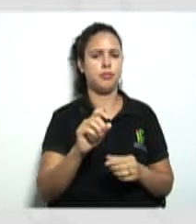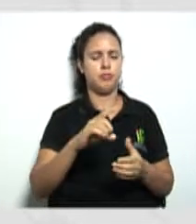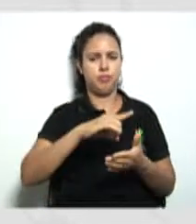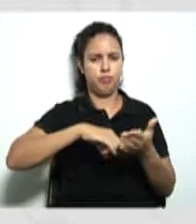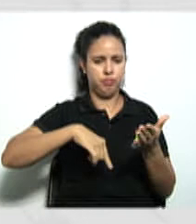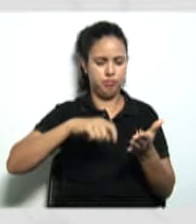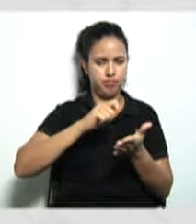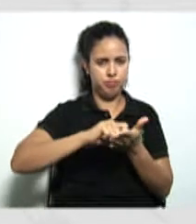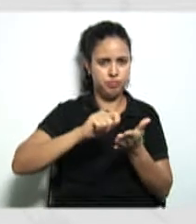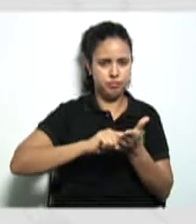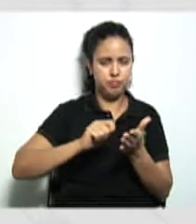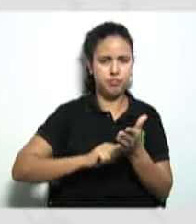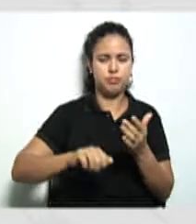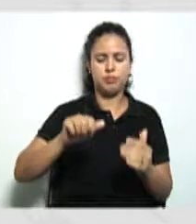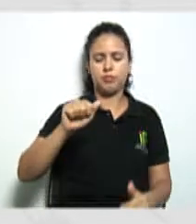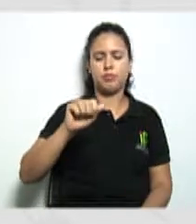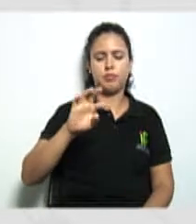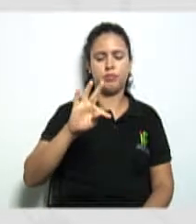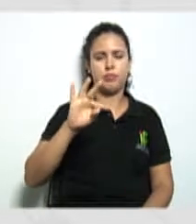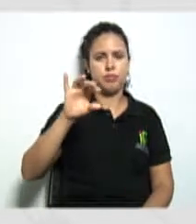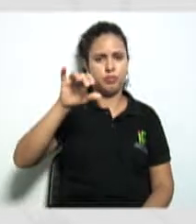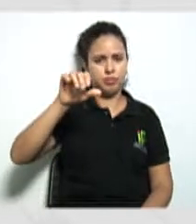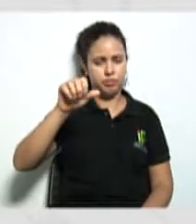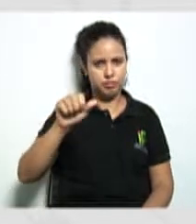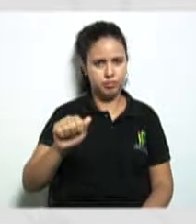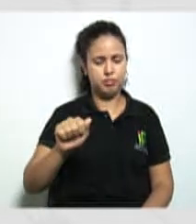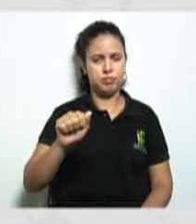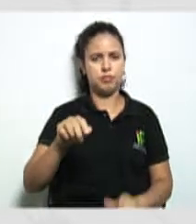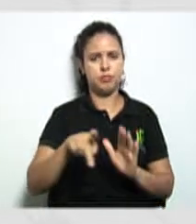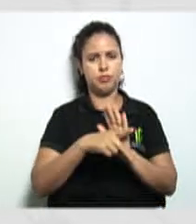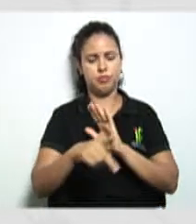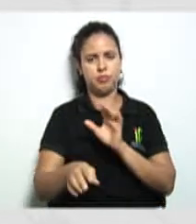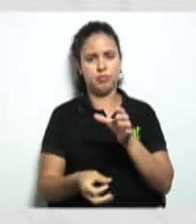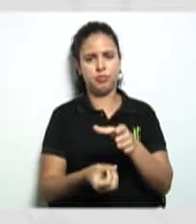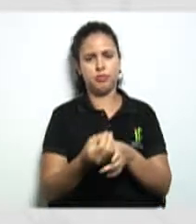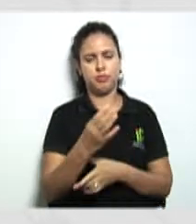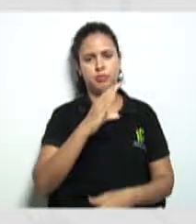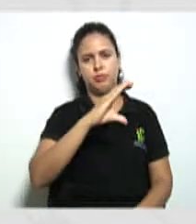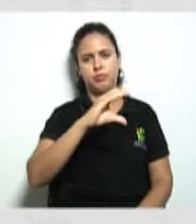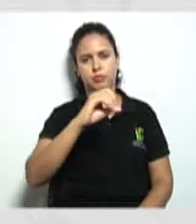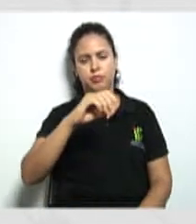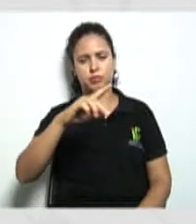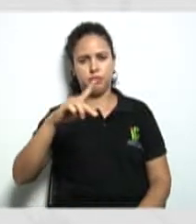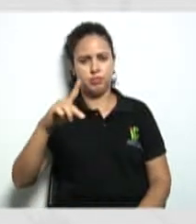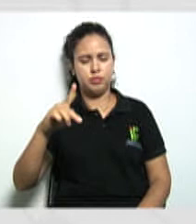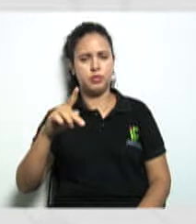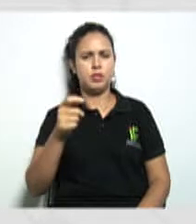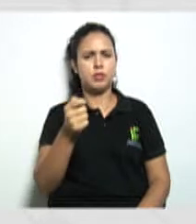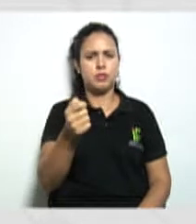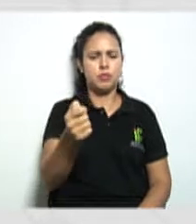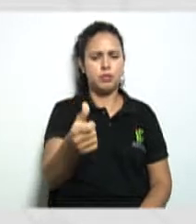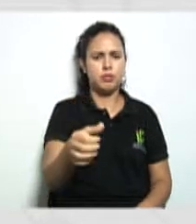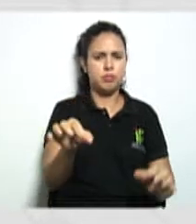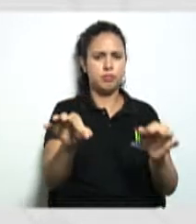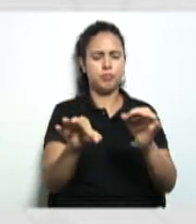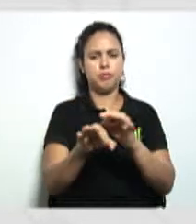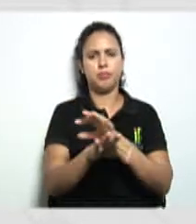constituição então agora aqui os documentos já está quase pronto para